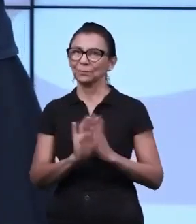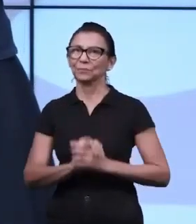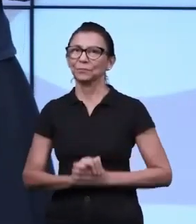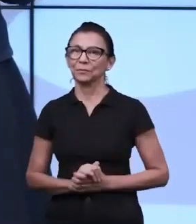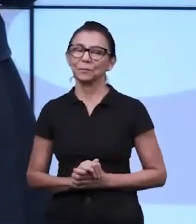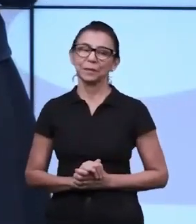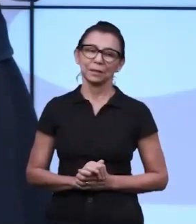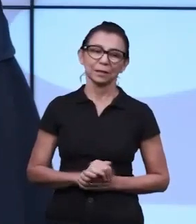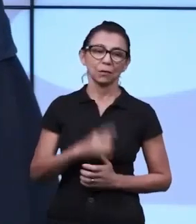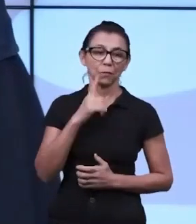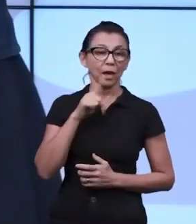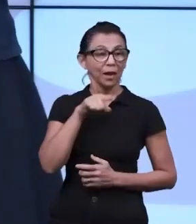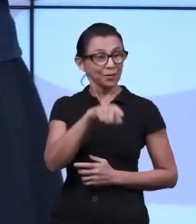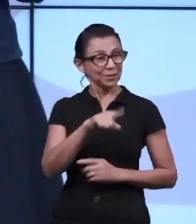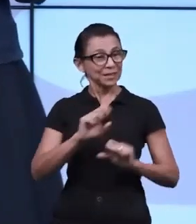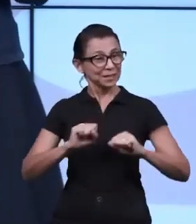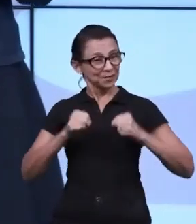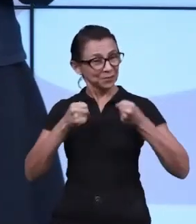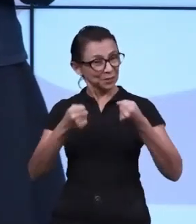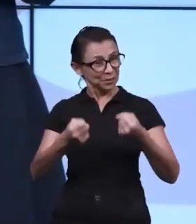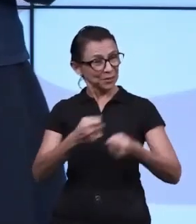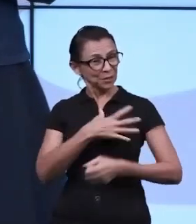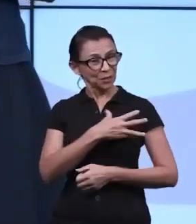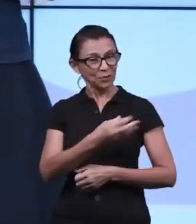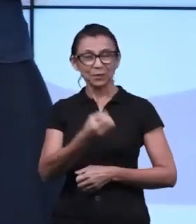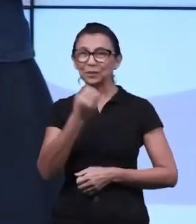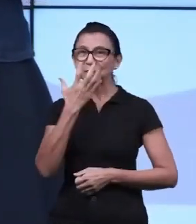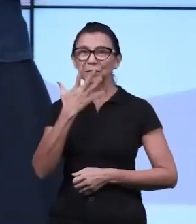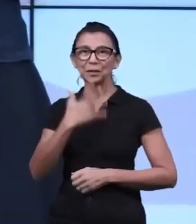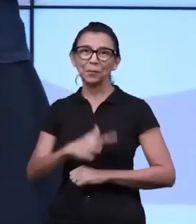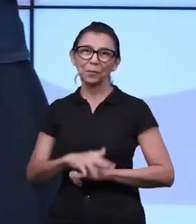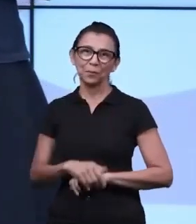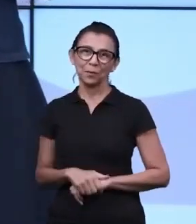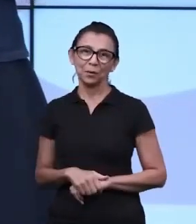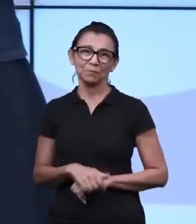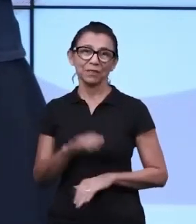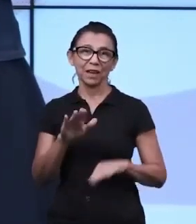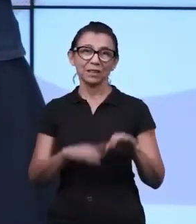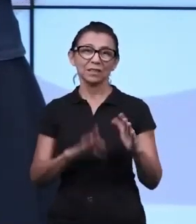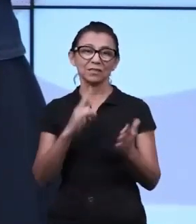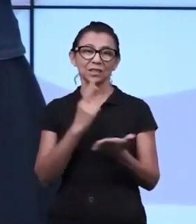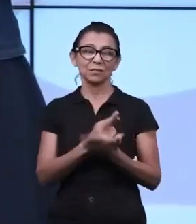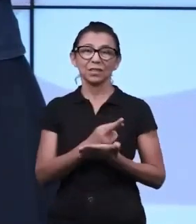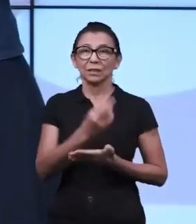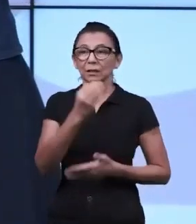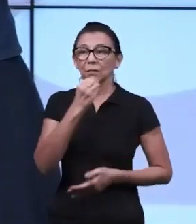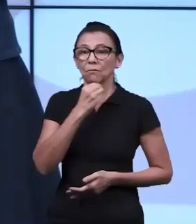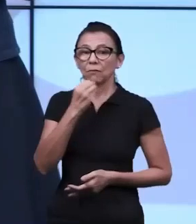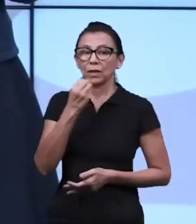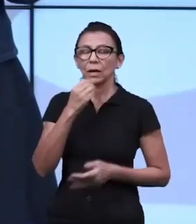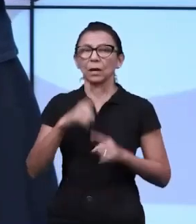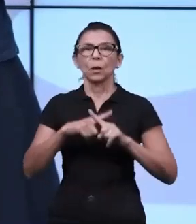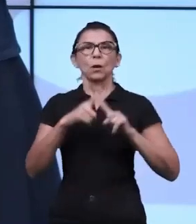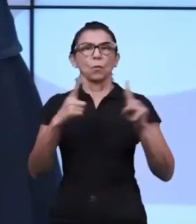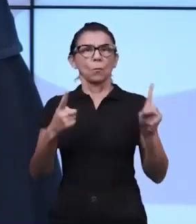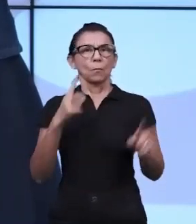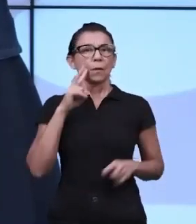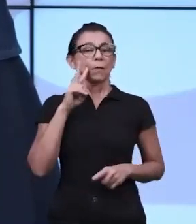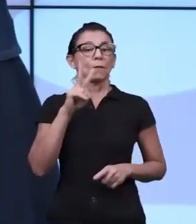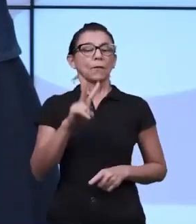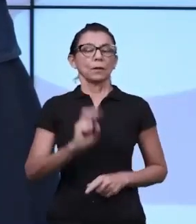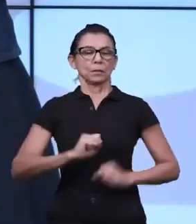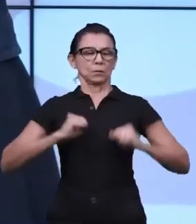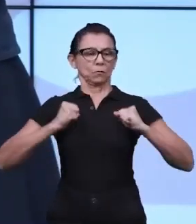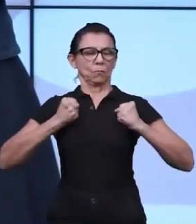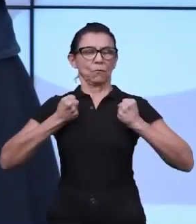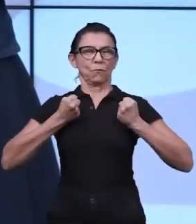Então valorizar o esforço, aquilo que ele faz, ainda que o resultado não tenha sido exatamente o que vocês queriam, mas valorize o esforço